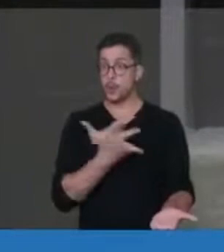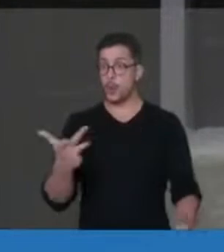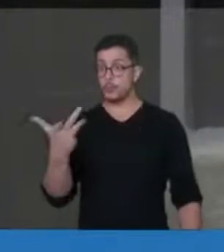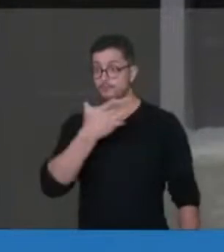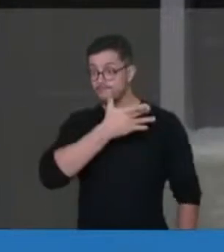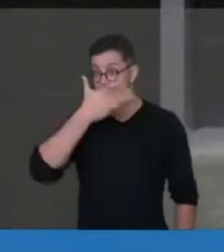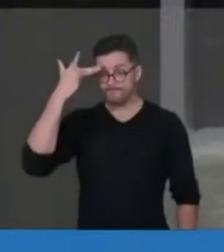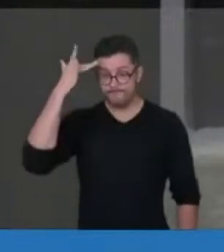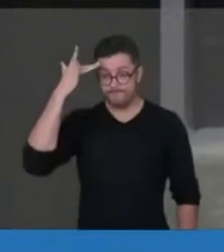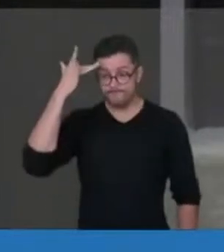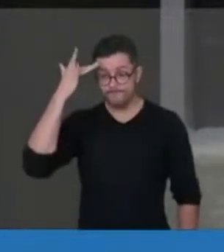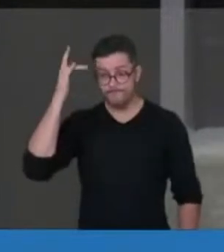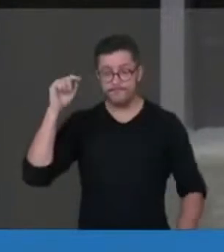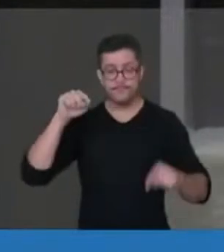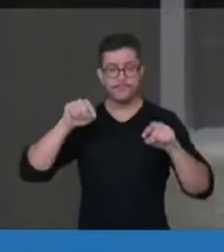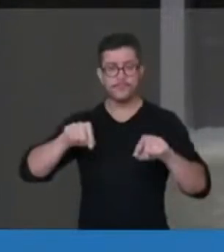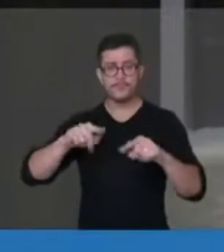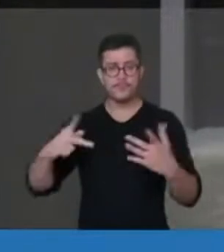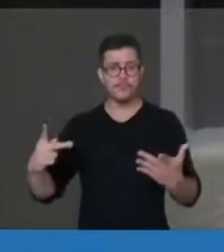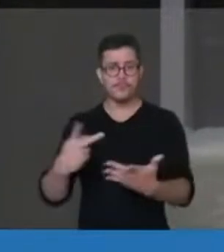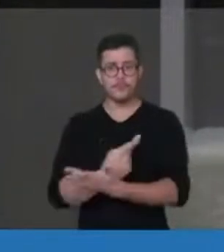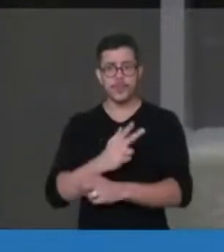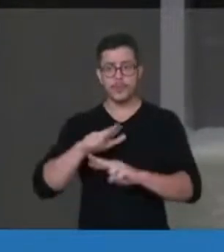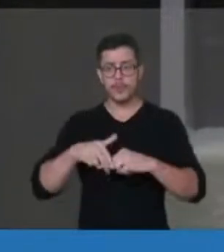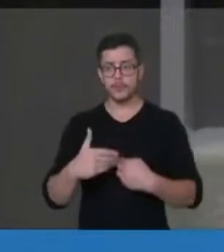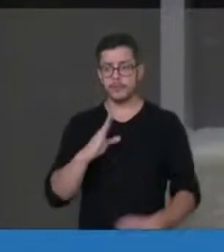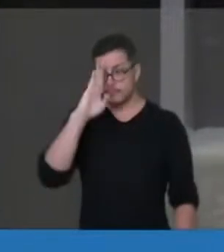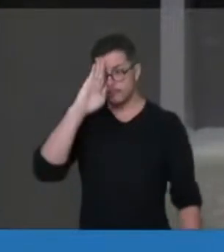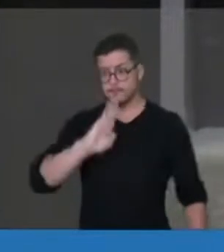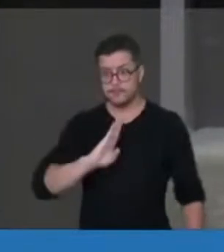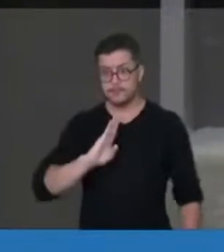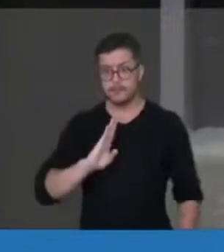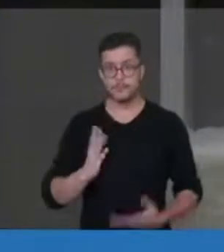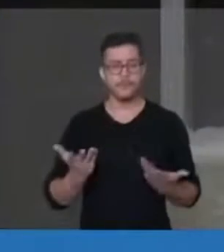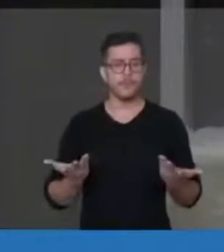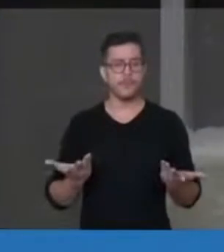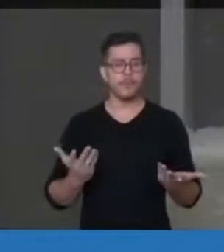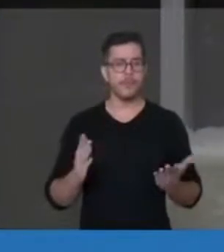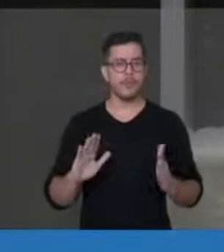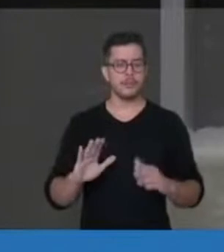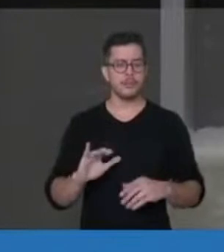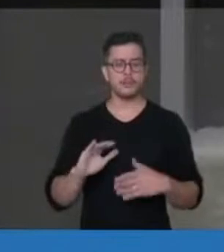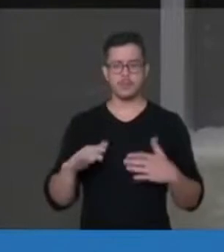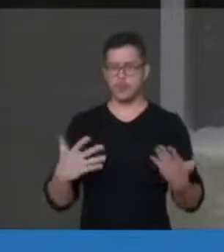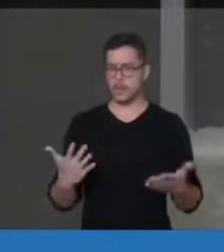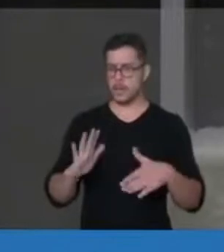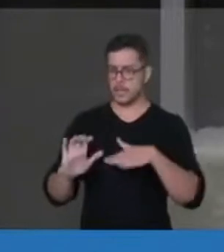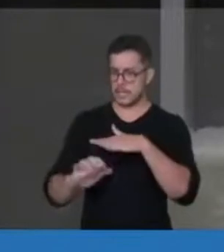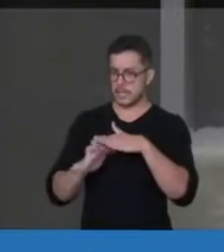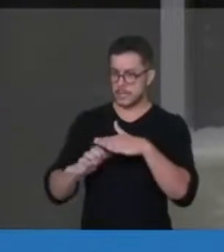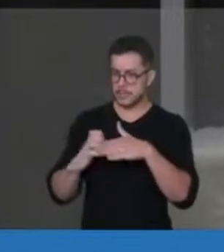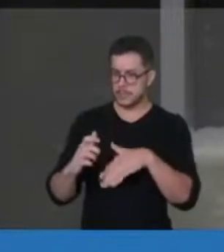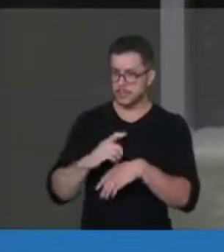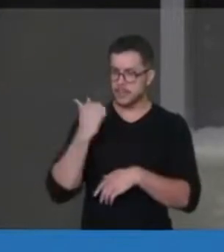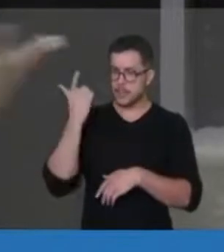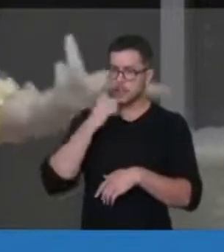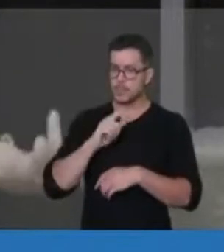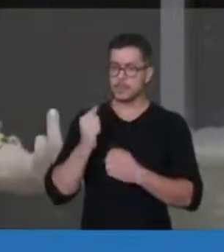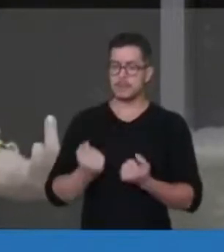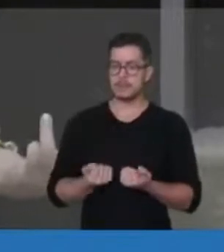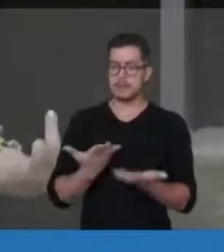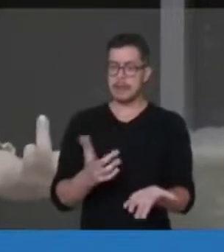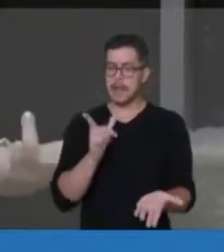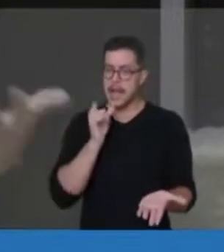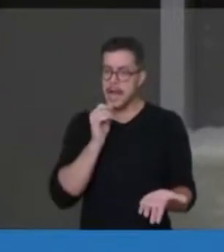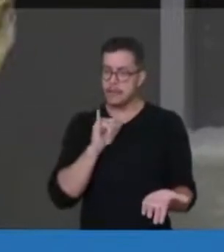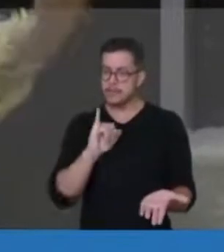só é possível justamente por ser pública, porque tem a lógica do subsídio cruzado com a empresa privada, que vai querer garantir o abastecimento de água numa cidade que